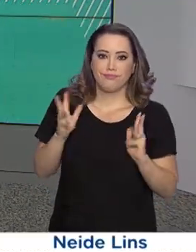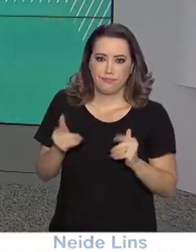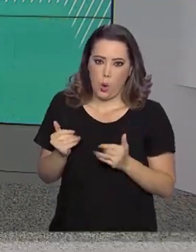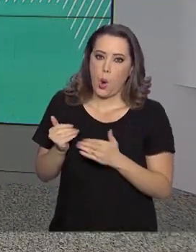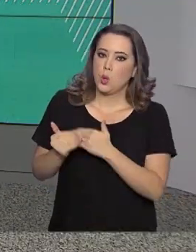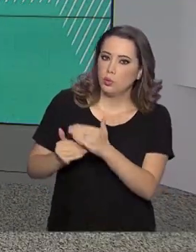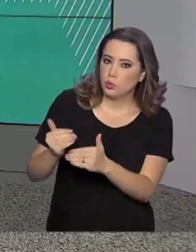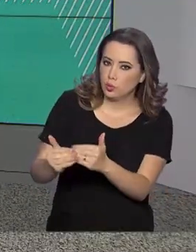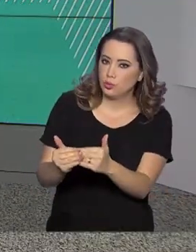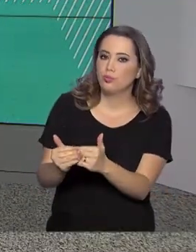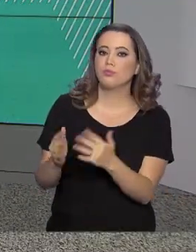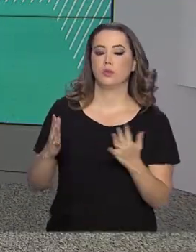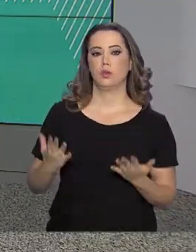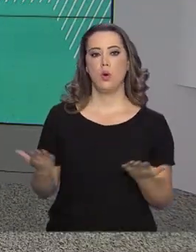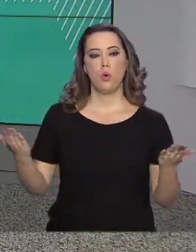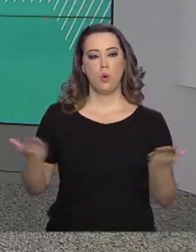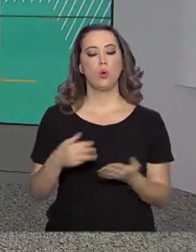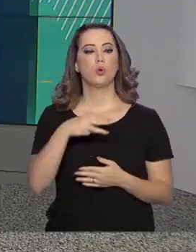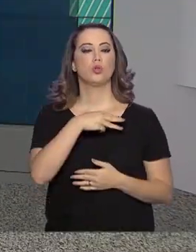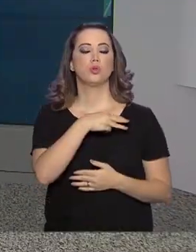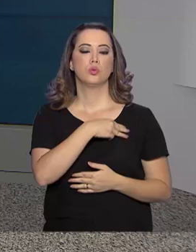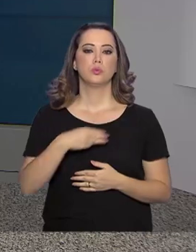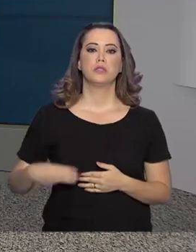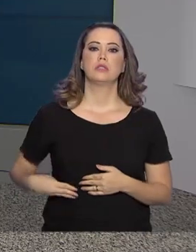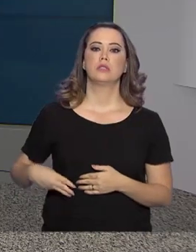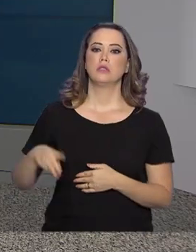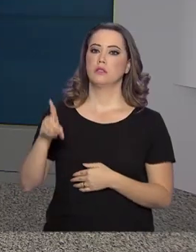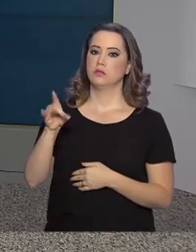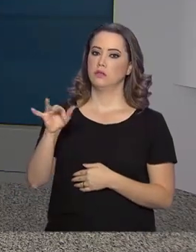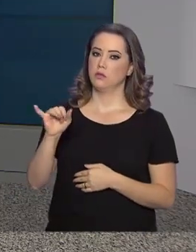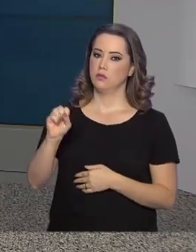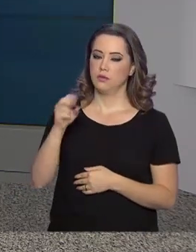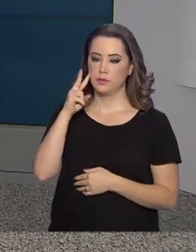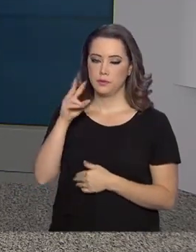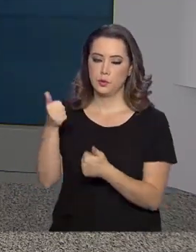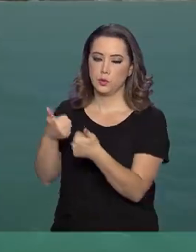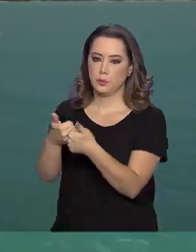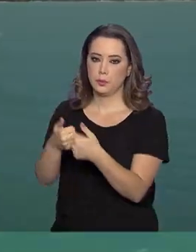Hoje, o ministro da Defesa confere de perto a situação em três estados.